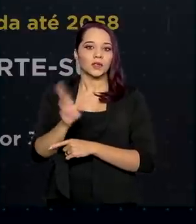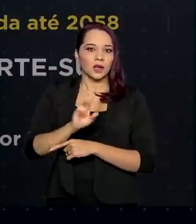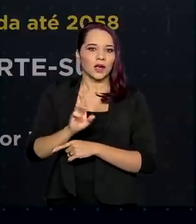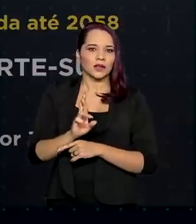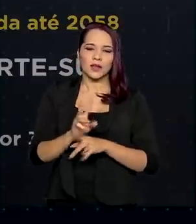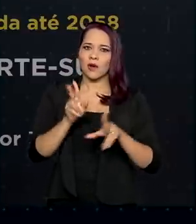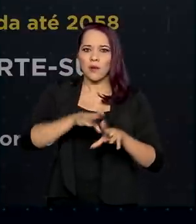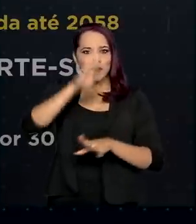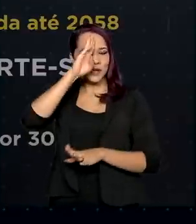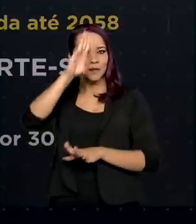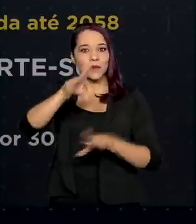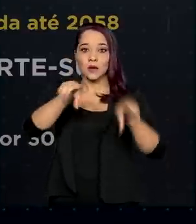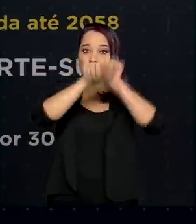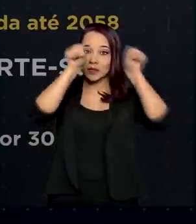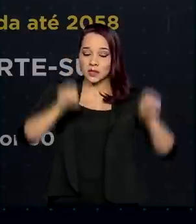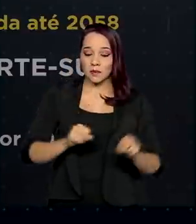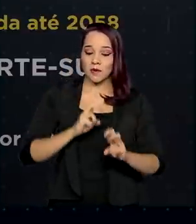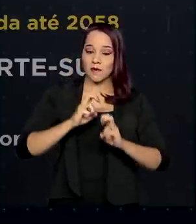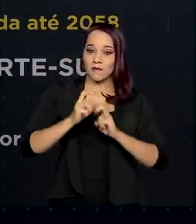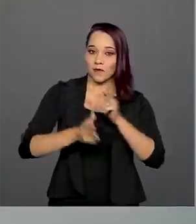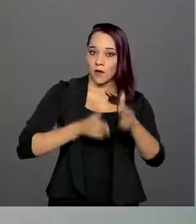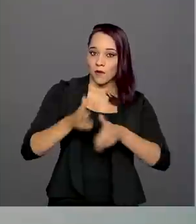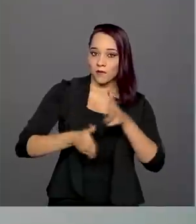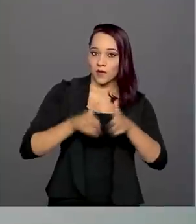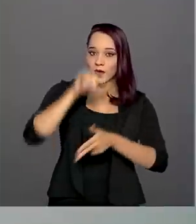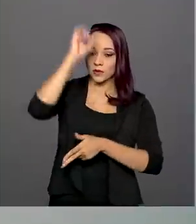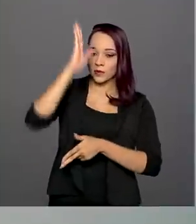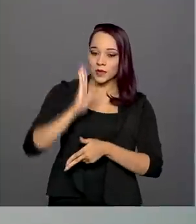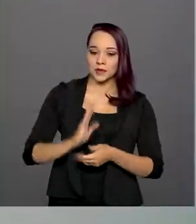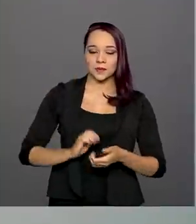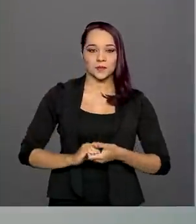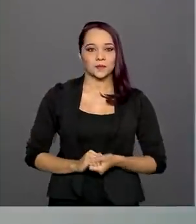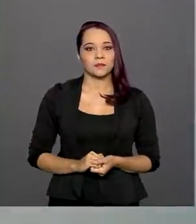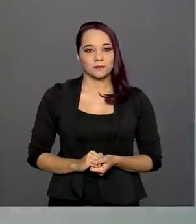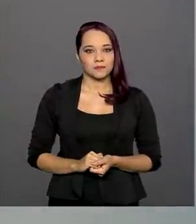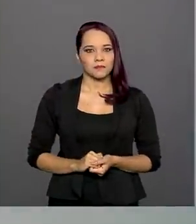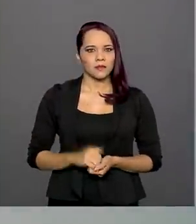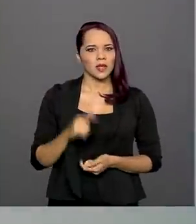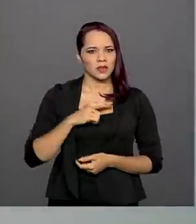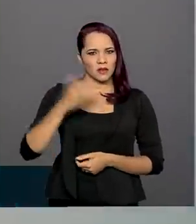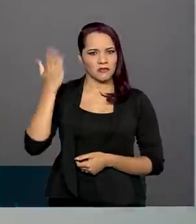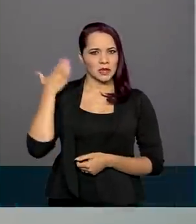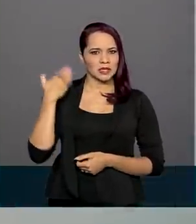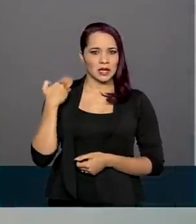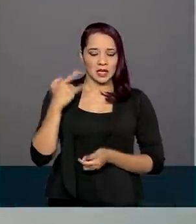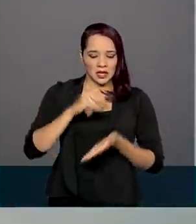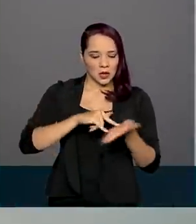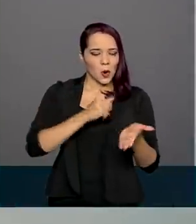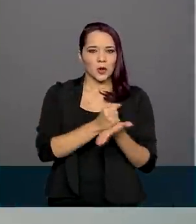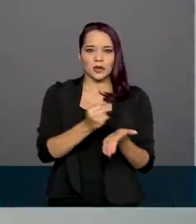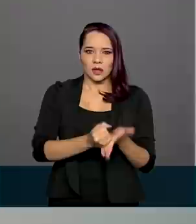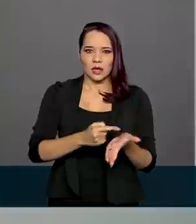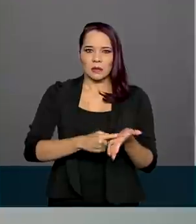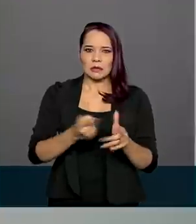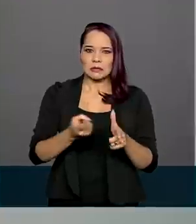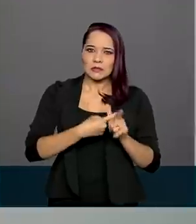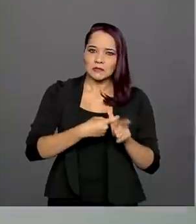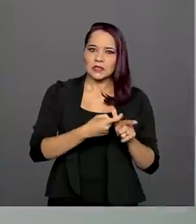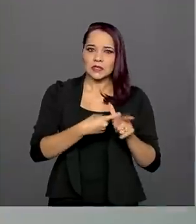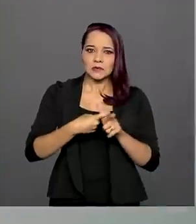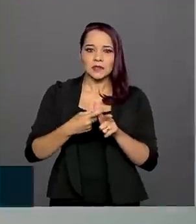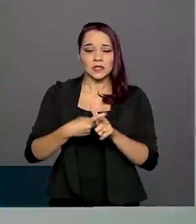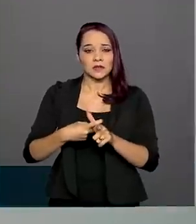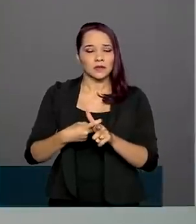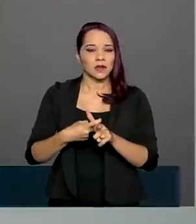espinha dorsal do sistema ferroviário do Brasil. Houve uma época que existia débito de outorga. Essa época